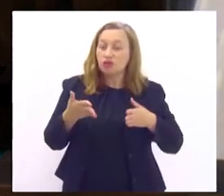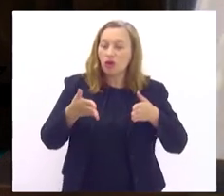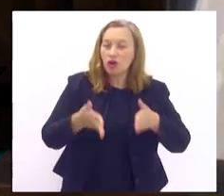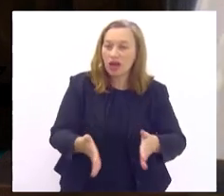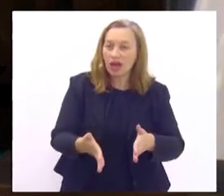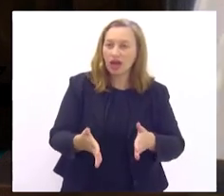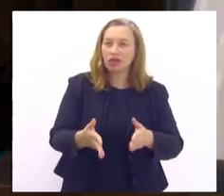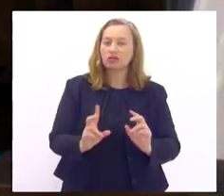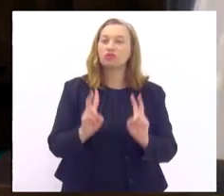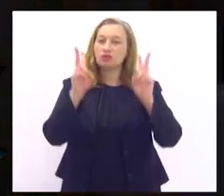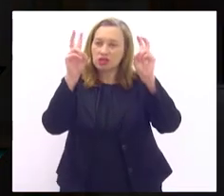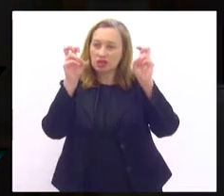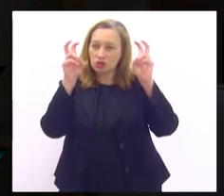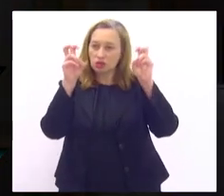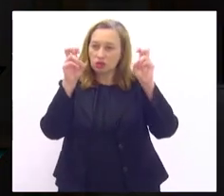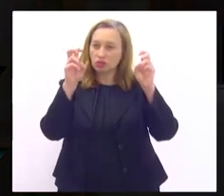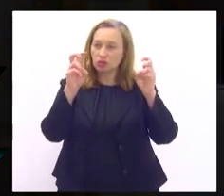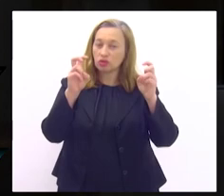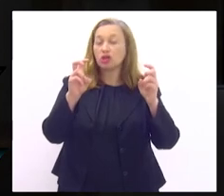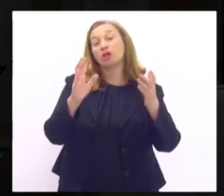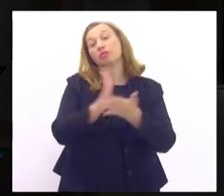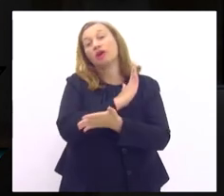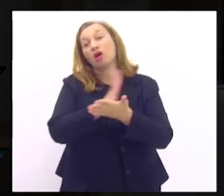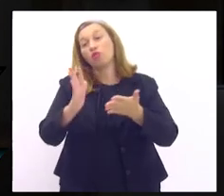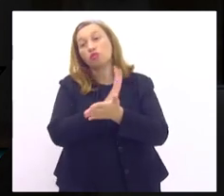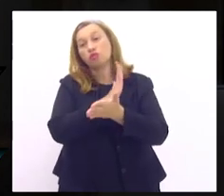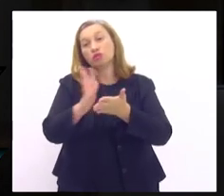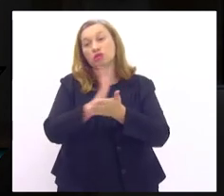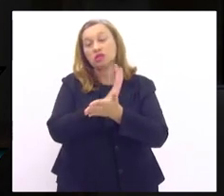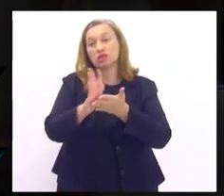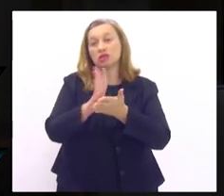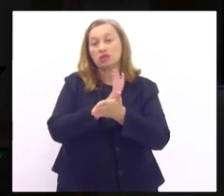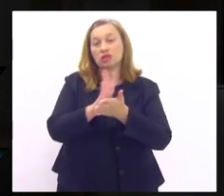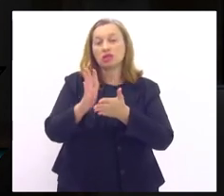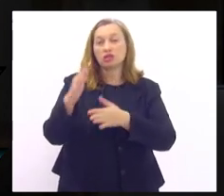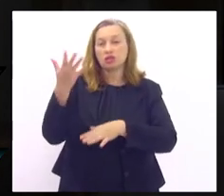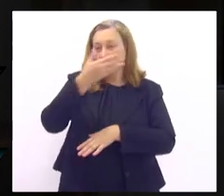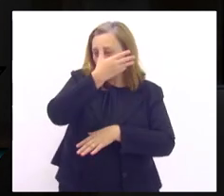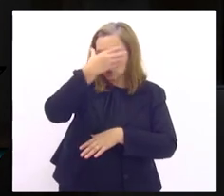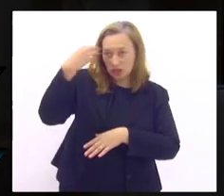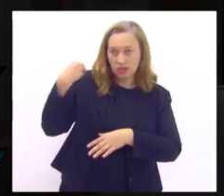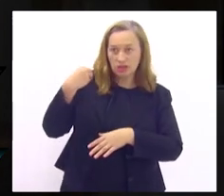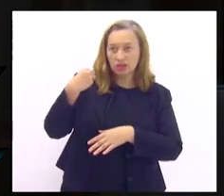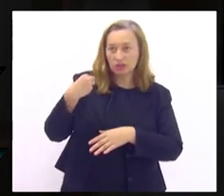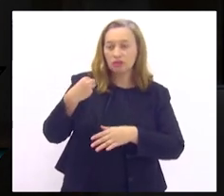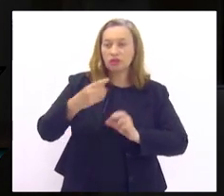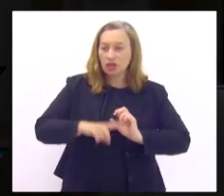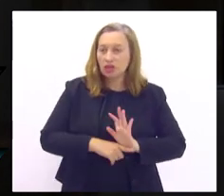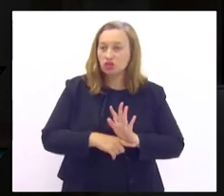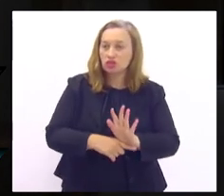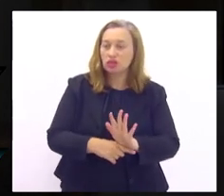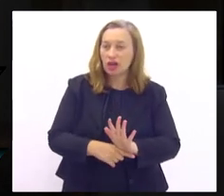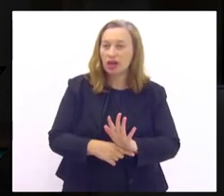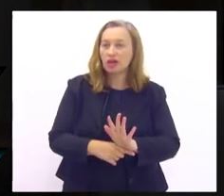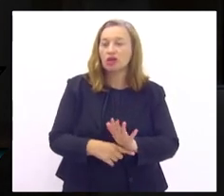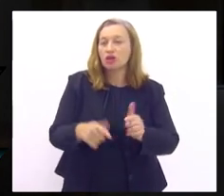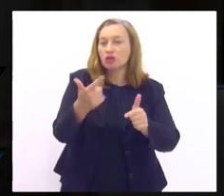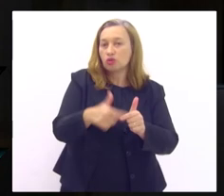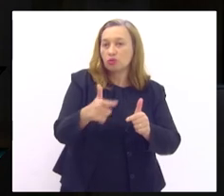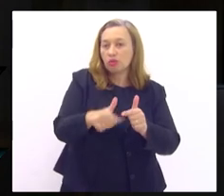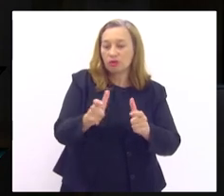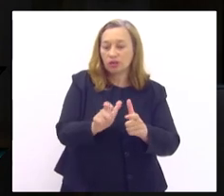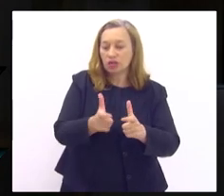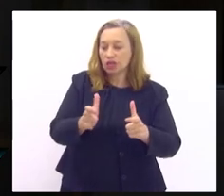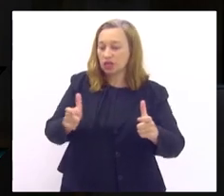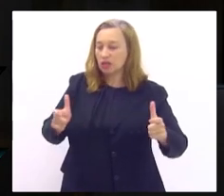escanteadas e que vai passando o tempo vai onerando o Estado e pinga, pinga, pinga até que a gente